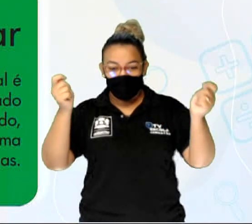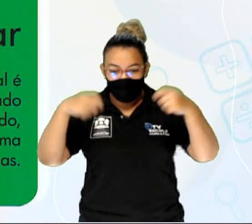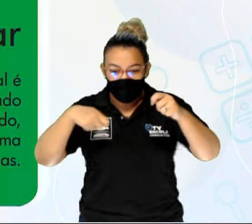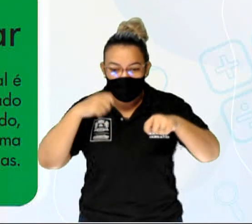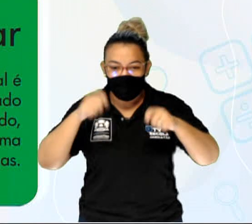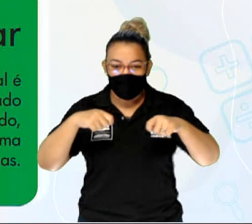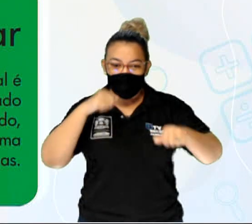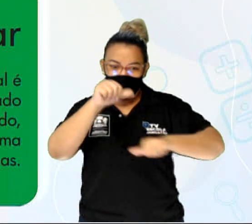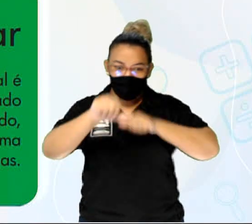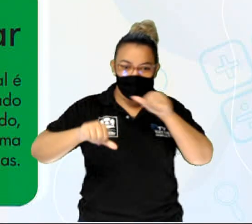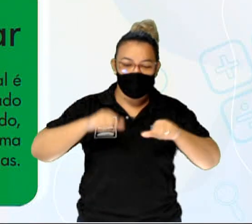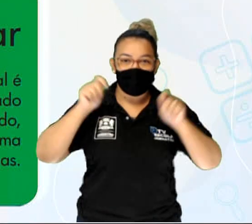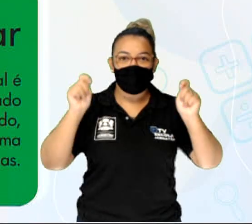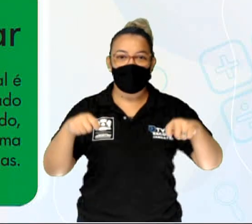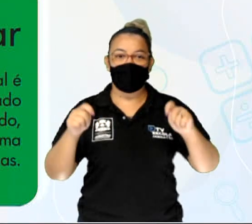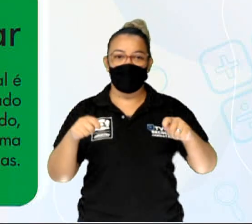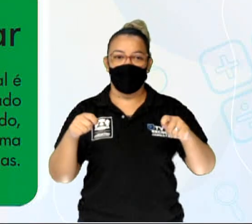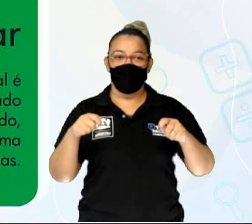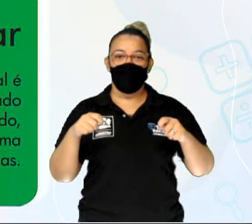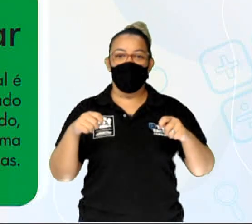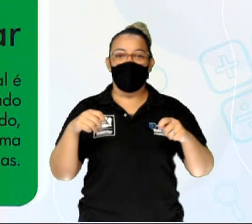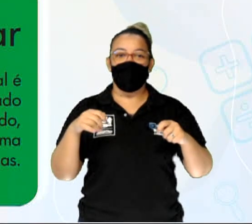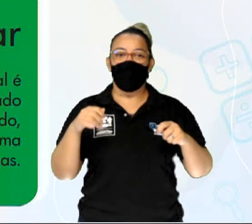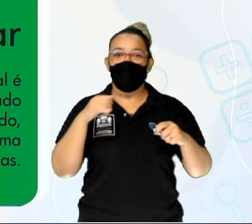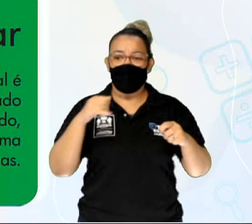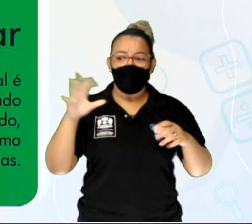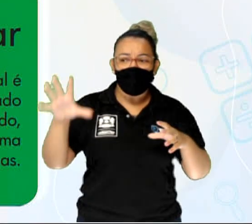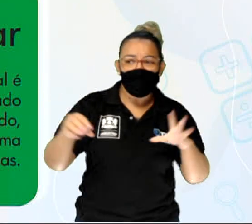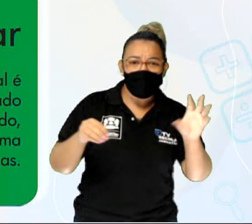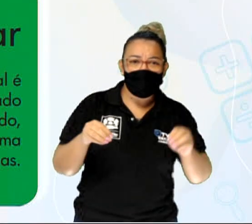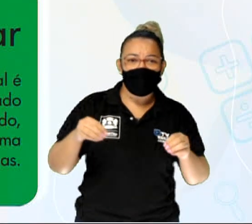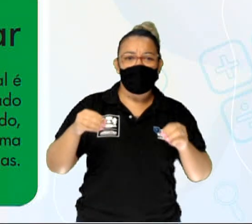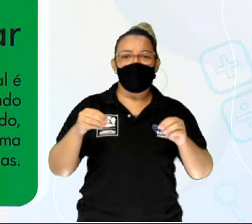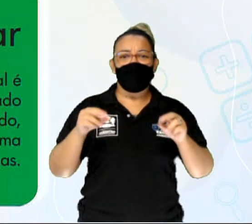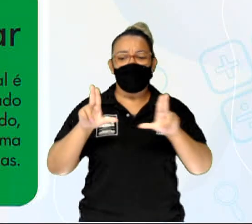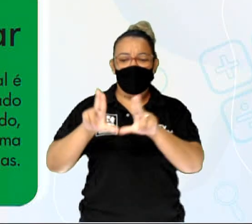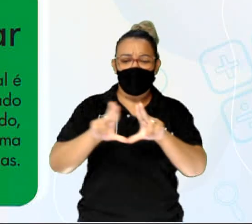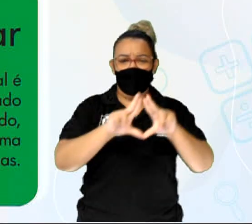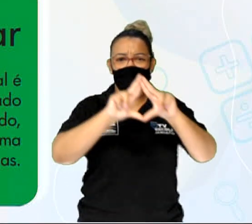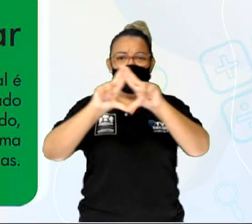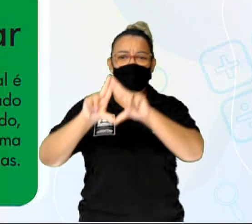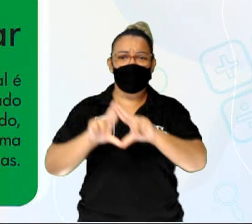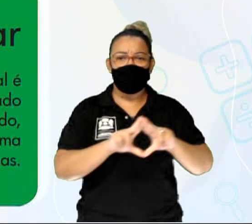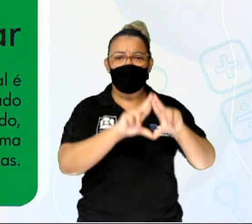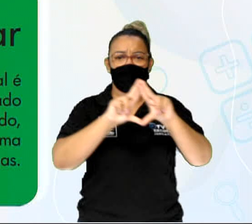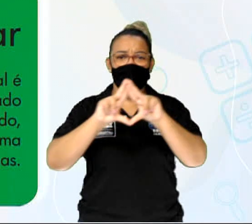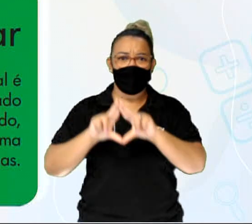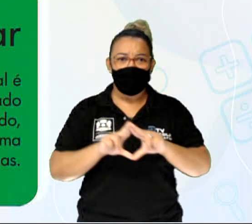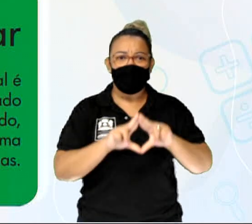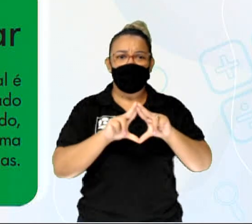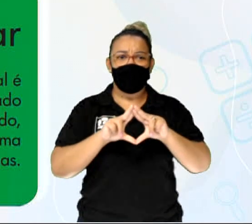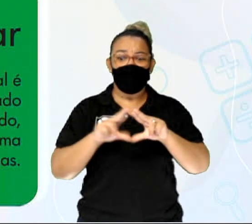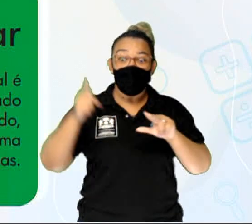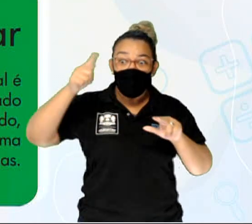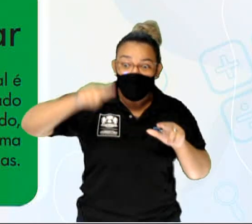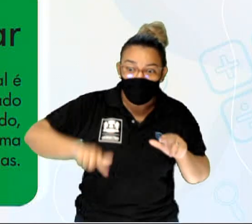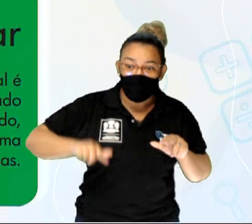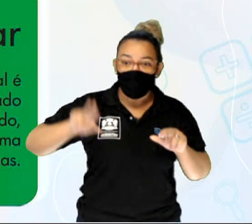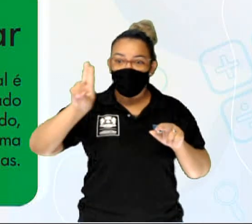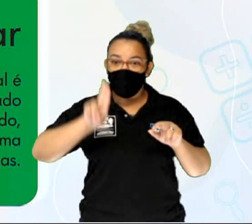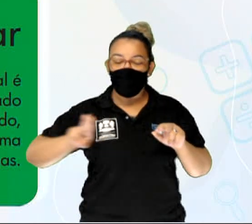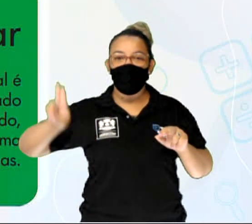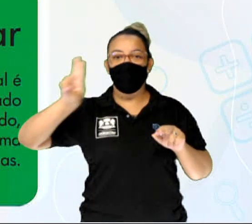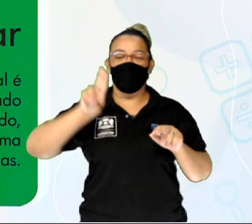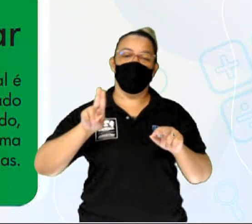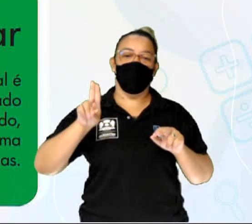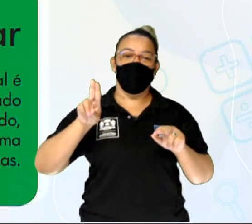outras formas. Quando você pega um produto reciclável e reutiliza ele, você está contribuindo para